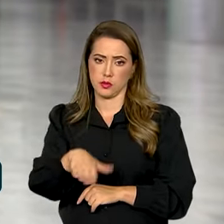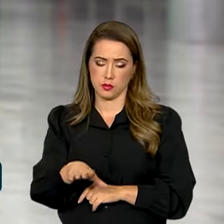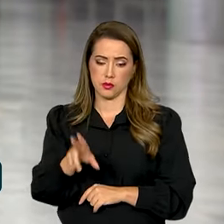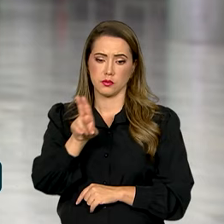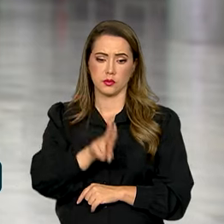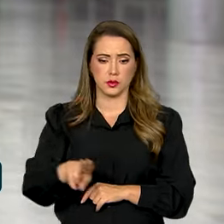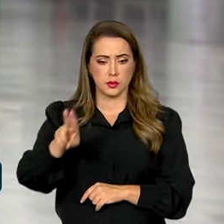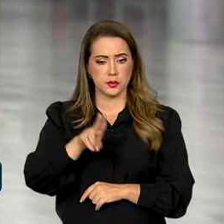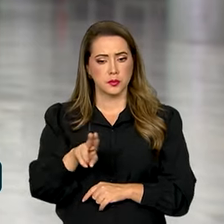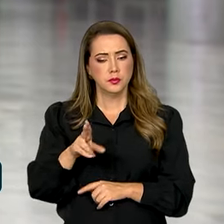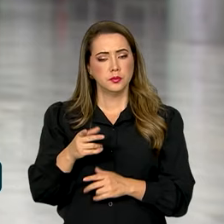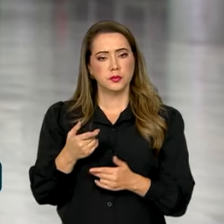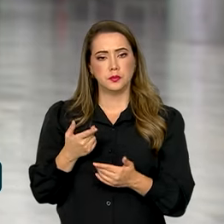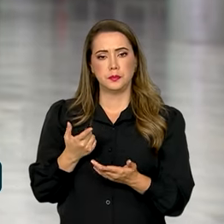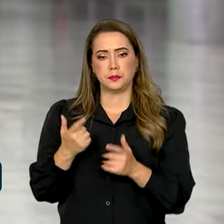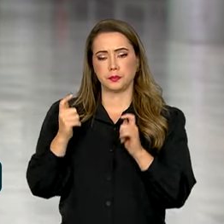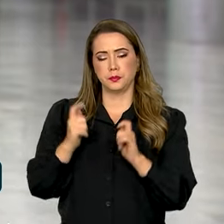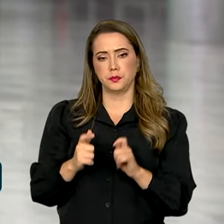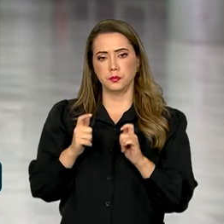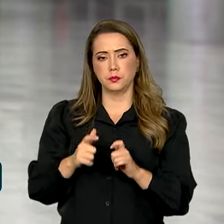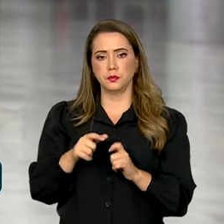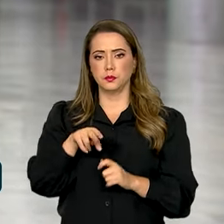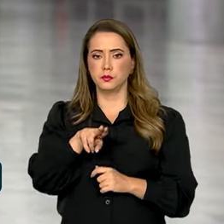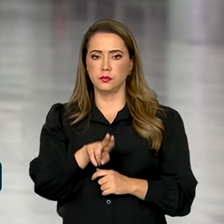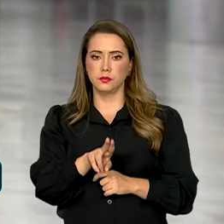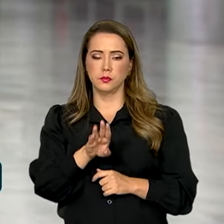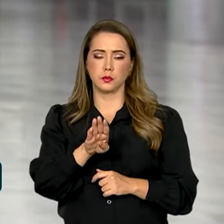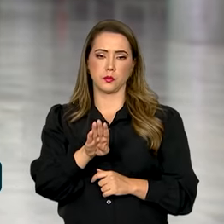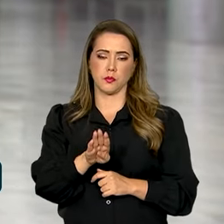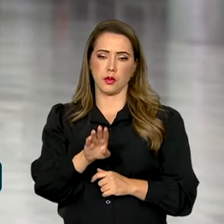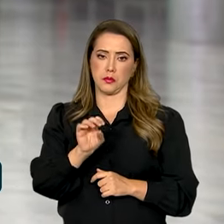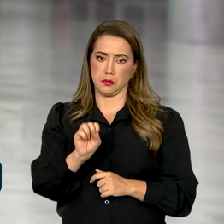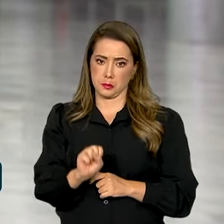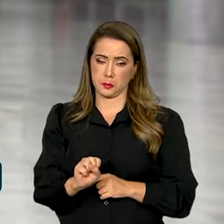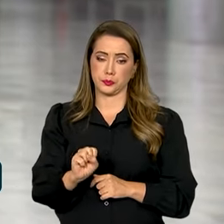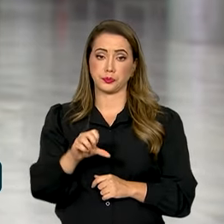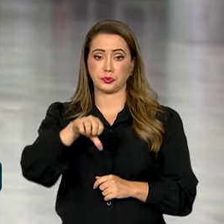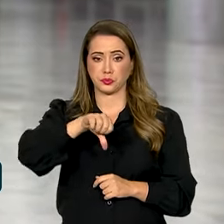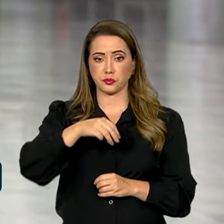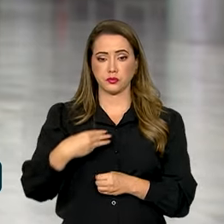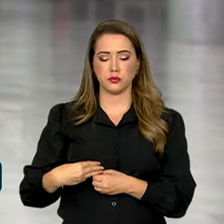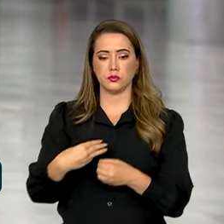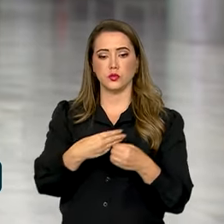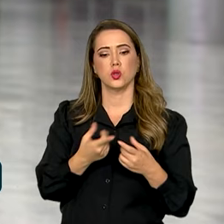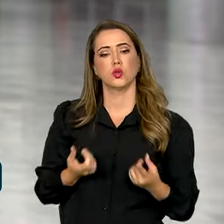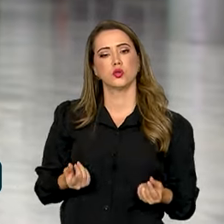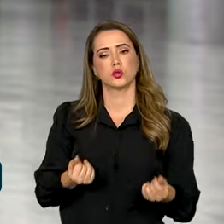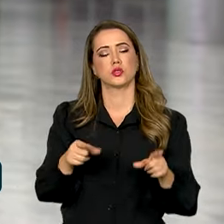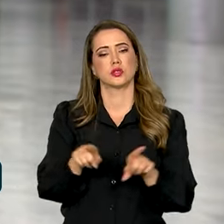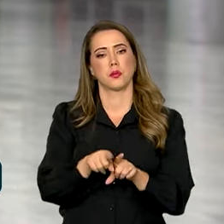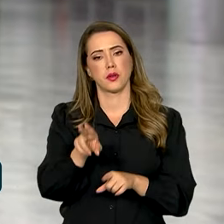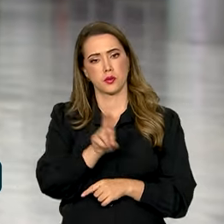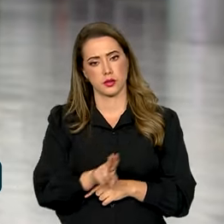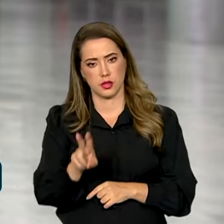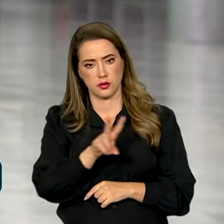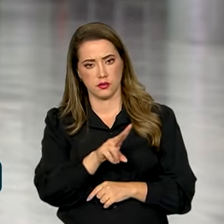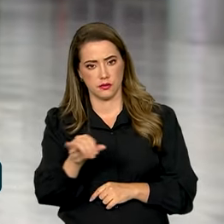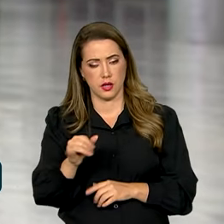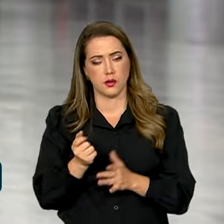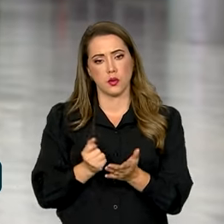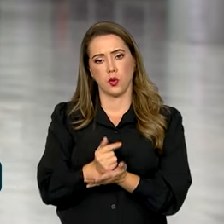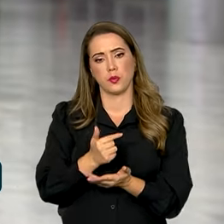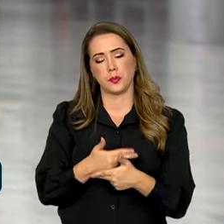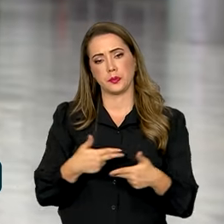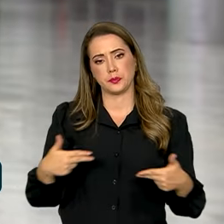usados para reequipar postos de saúde de nove municípios. Além disso, o dinheiro também será usado para compra